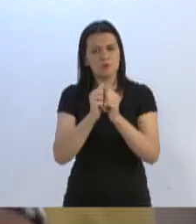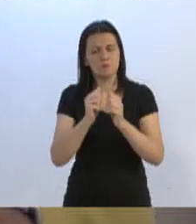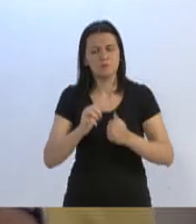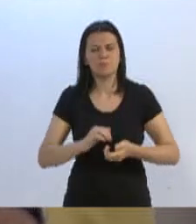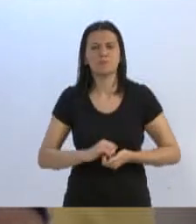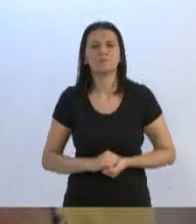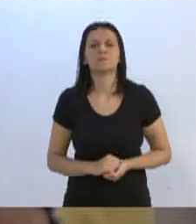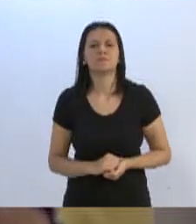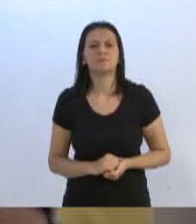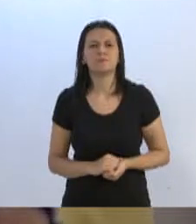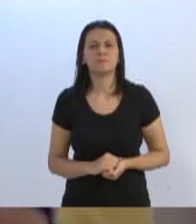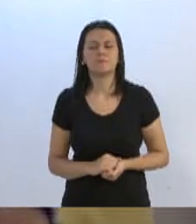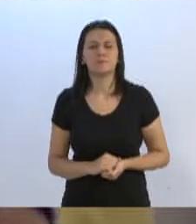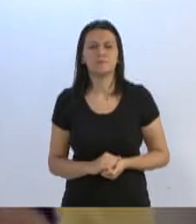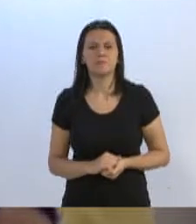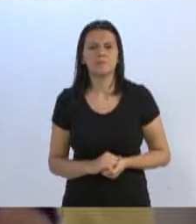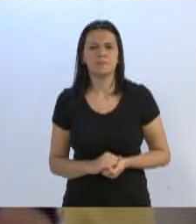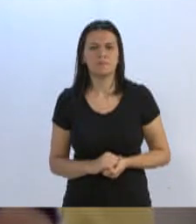lares.